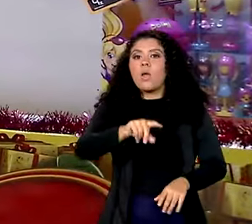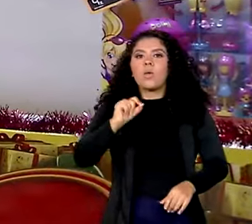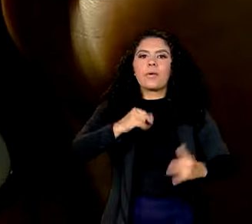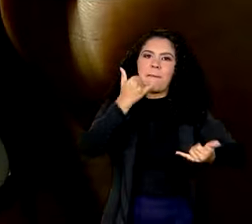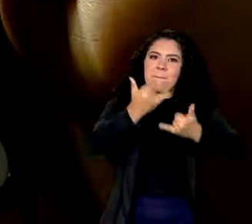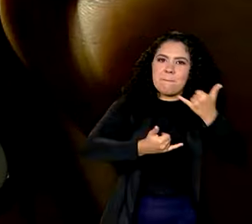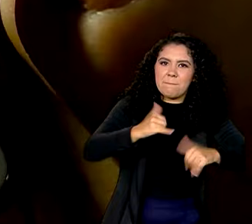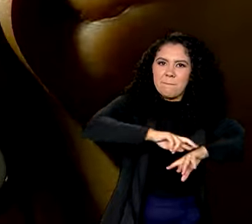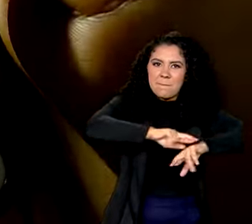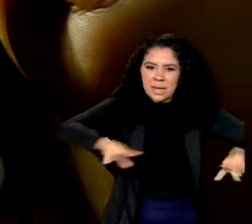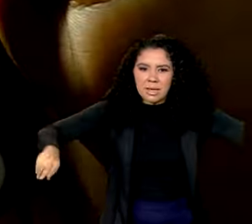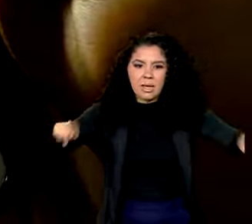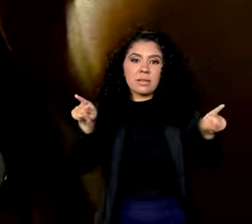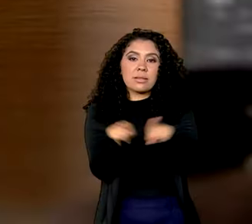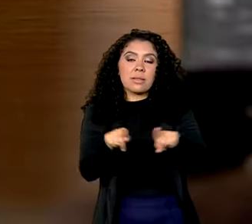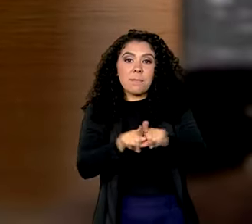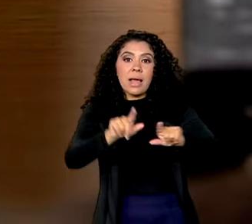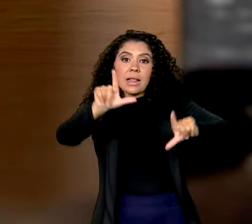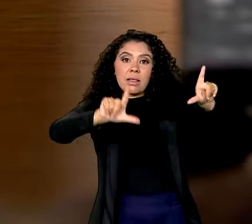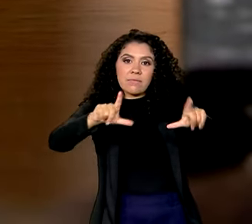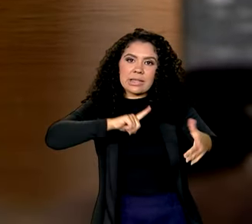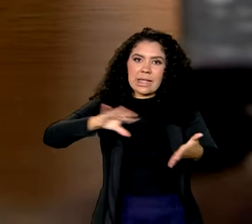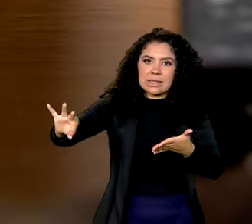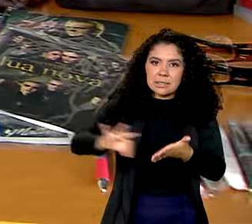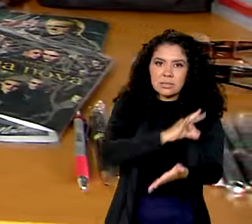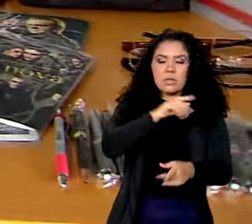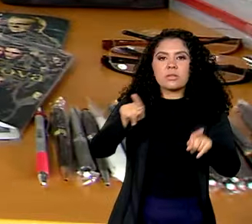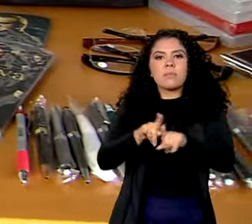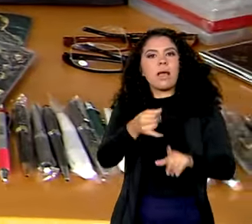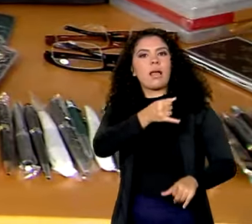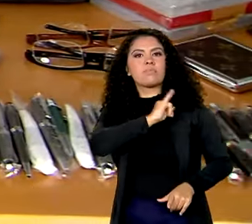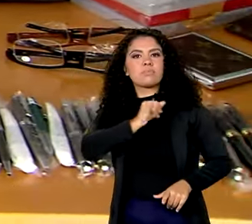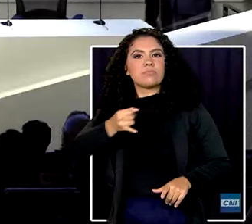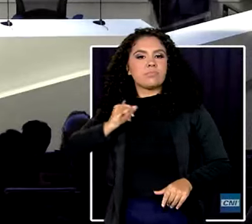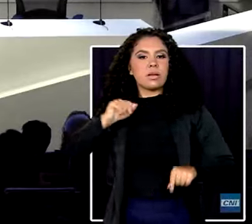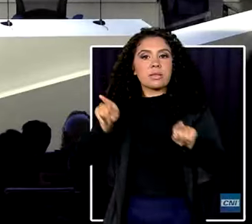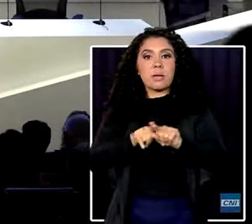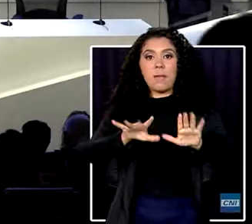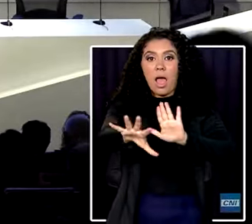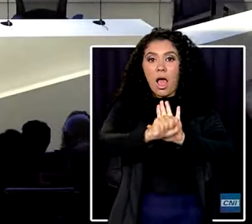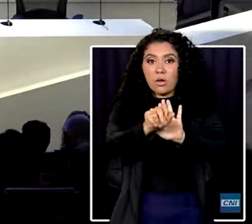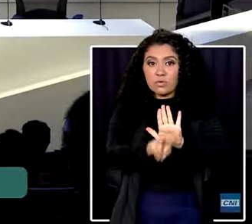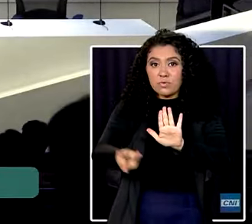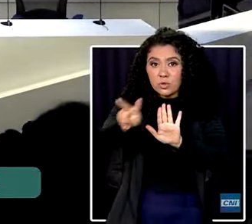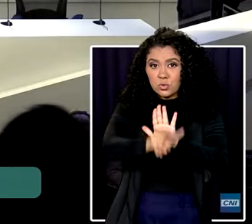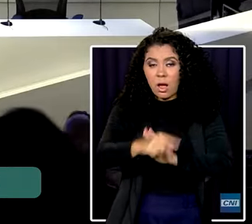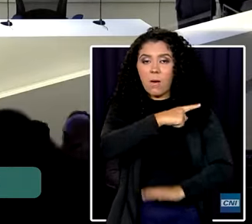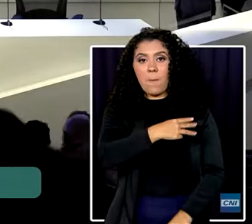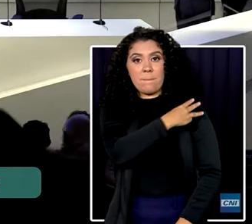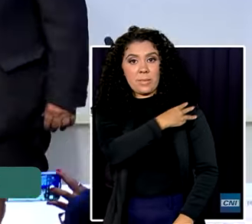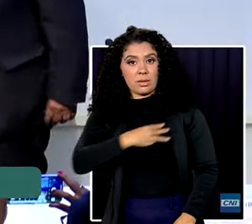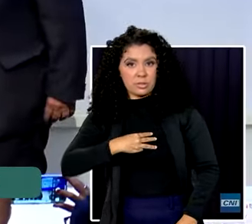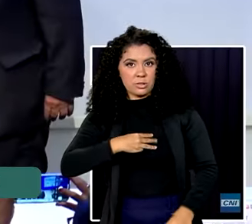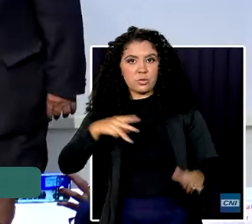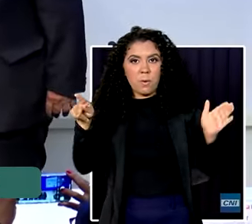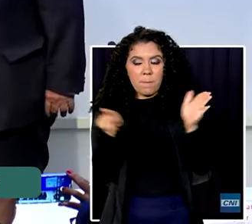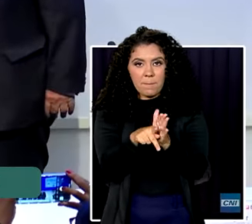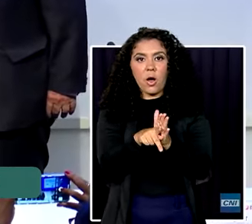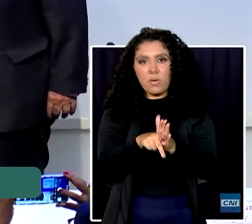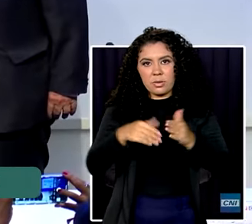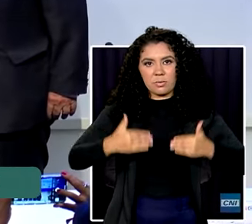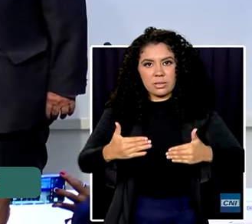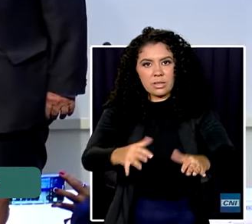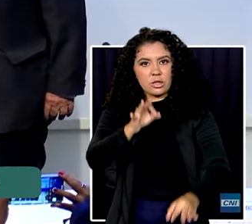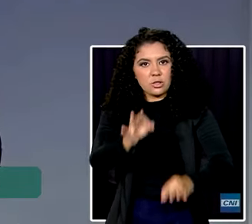brinquedos, TV por assinatura, cosméticos e audiovisual. O ministro da Justiça e Segurança Pública, Ricardo